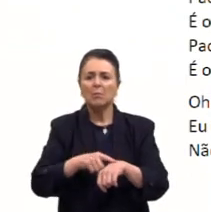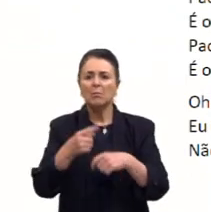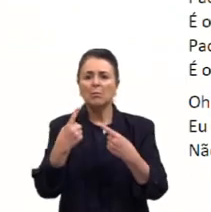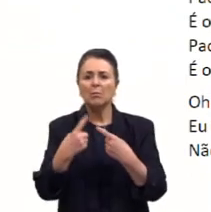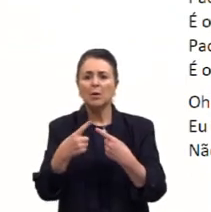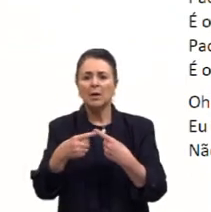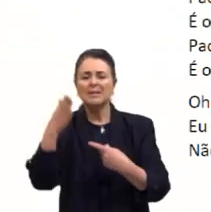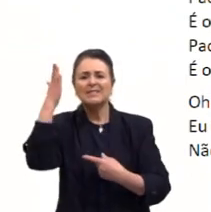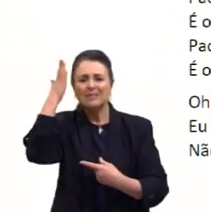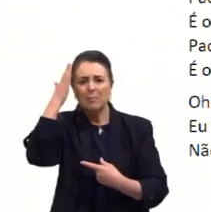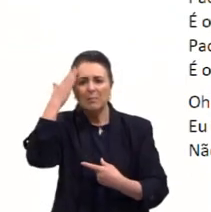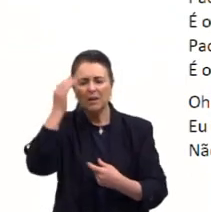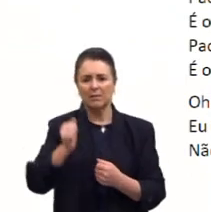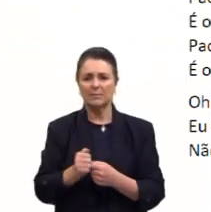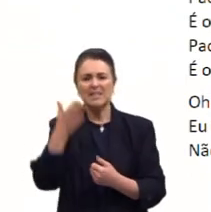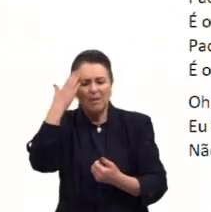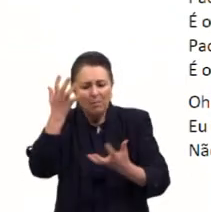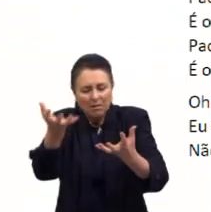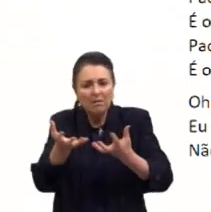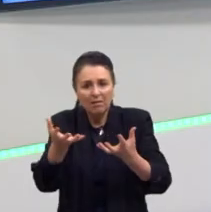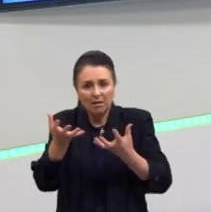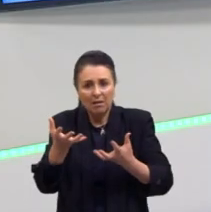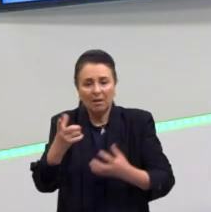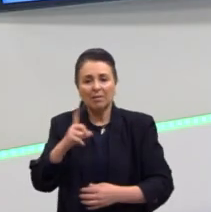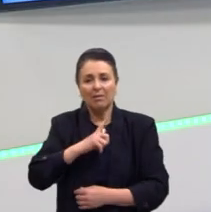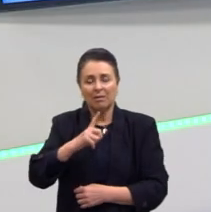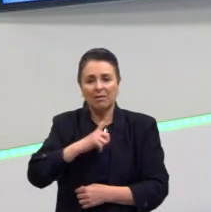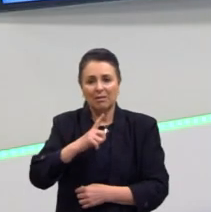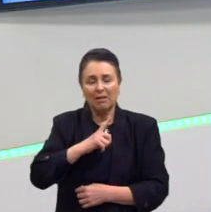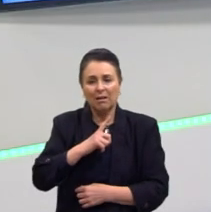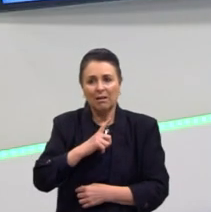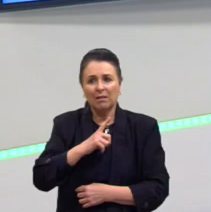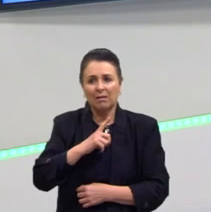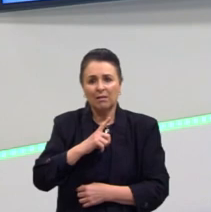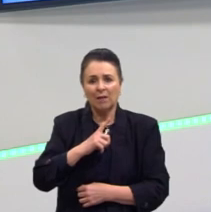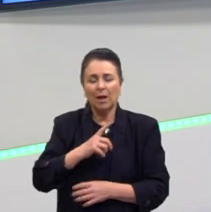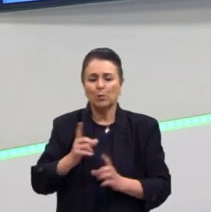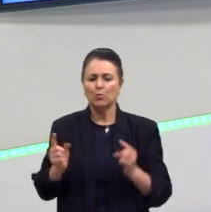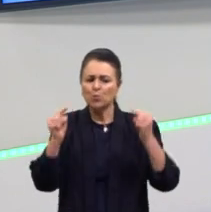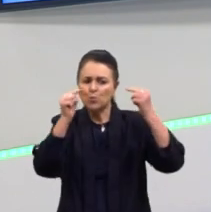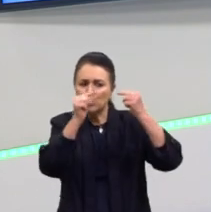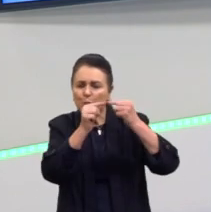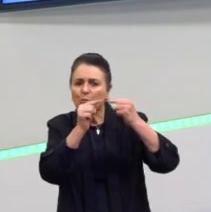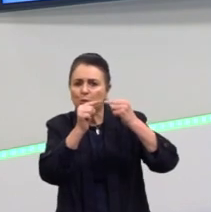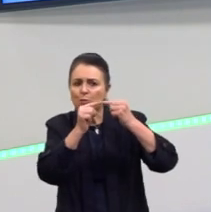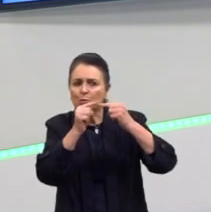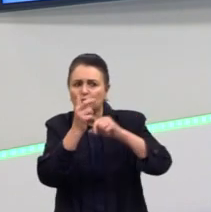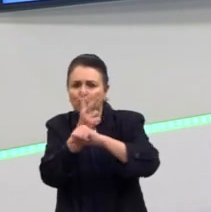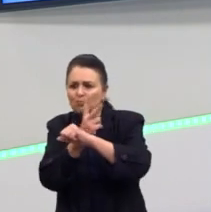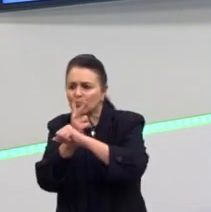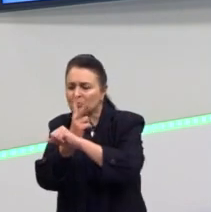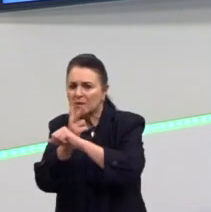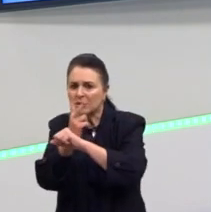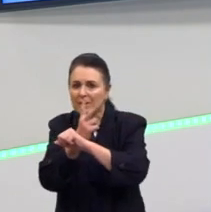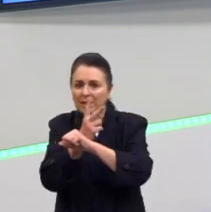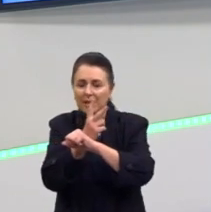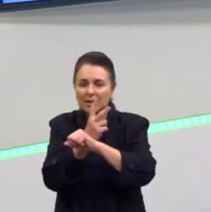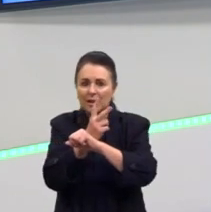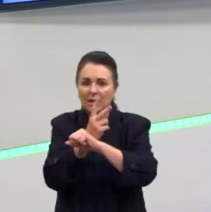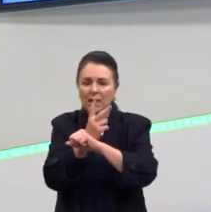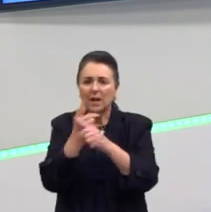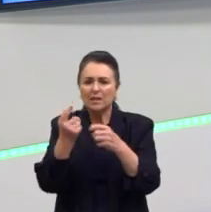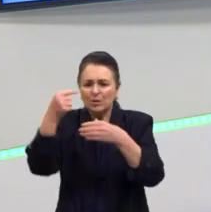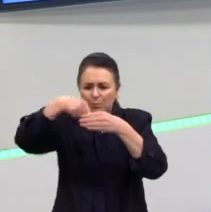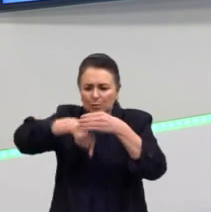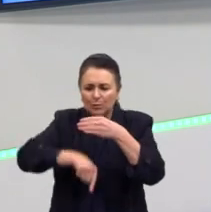saber, saber, querer, nós temos um objetivo, buscar, ir à raiz